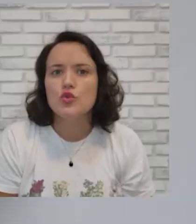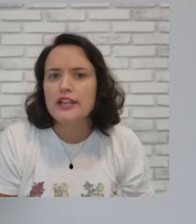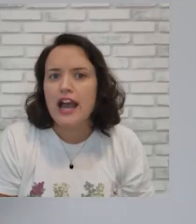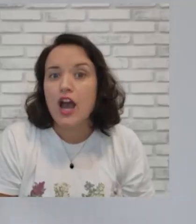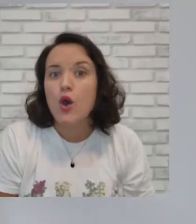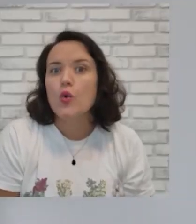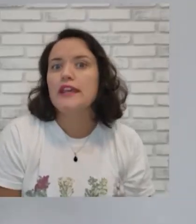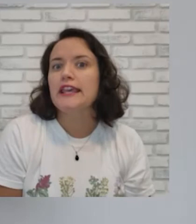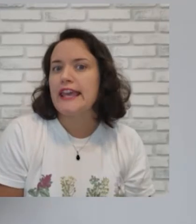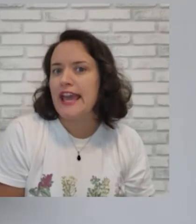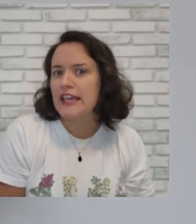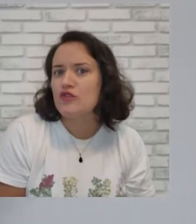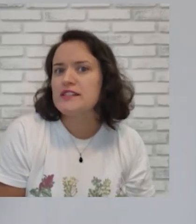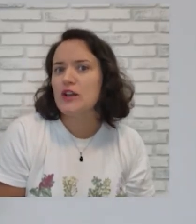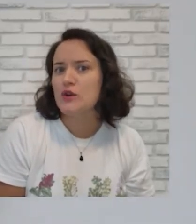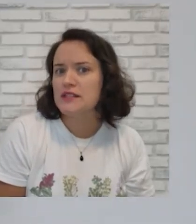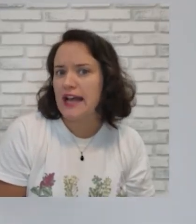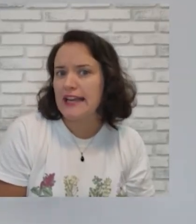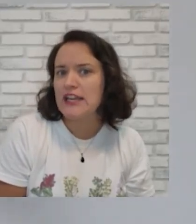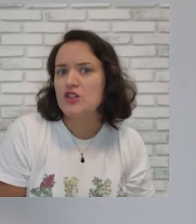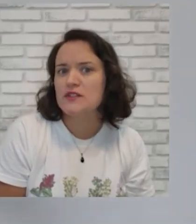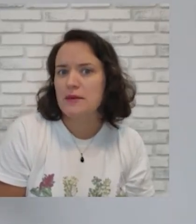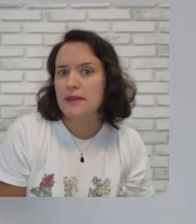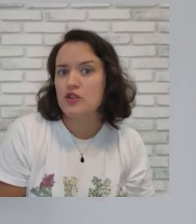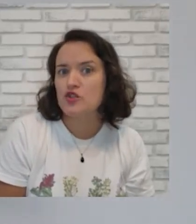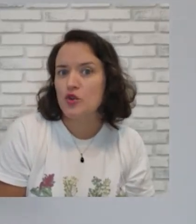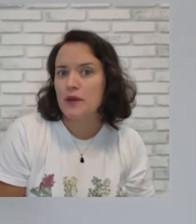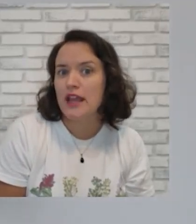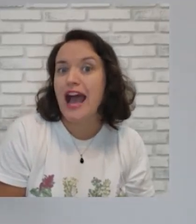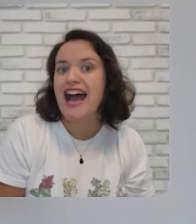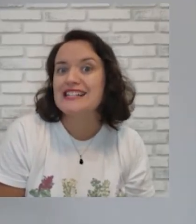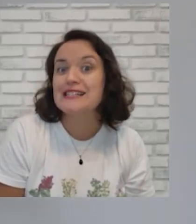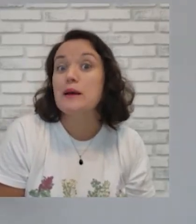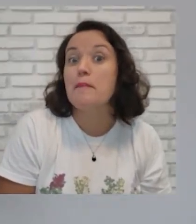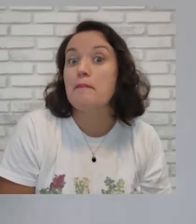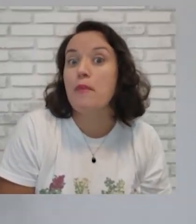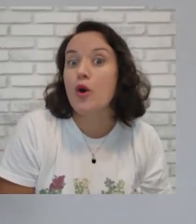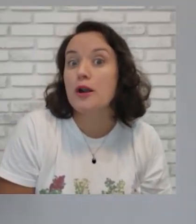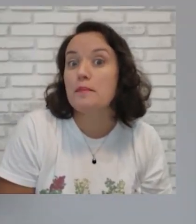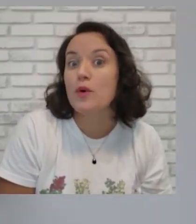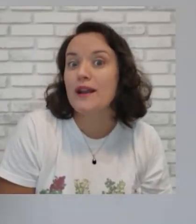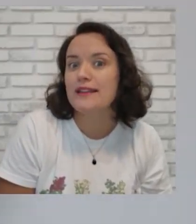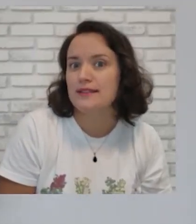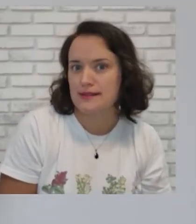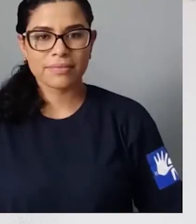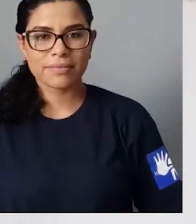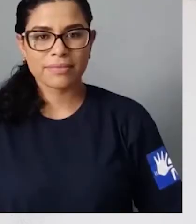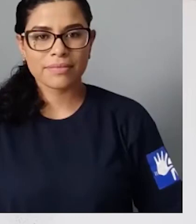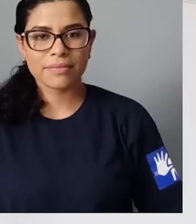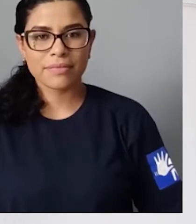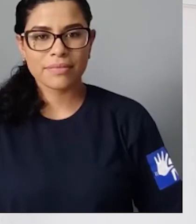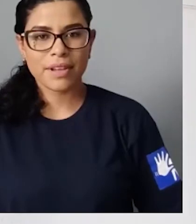Júlia, o que é que você gostaria de saber sobre as mariposas?